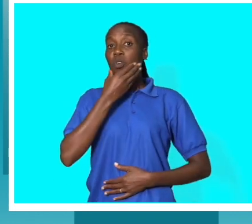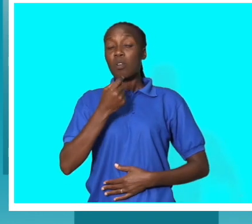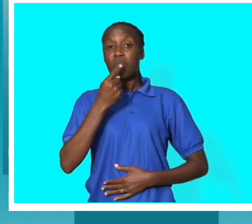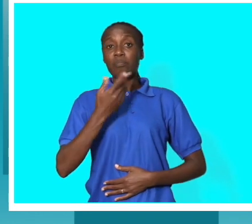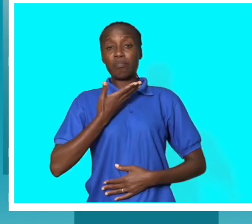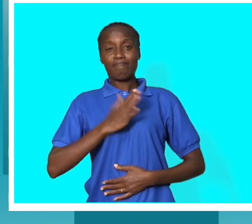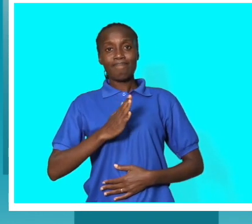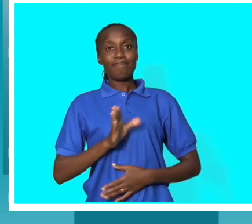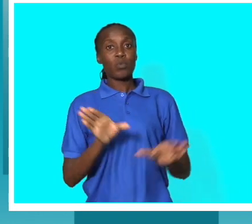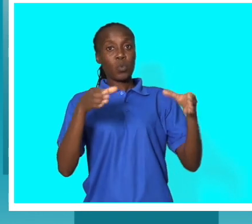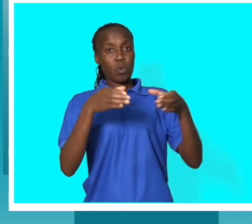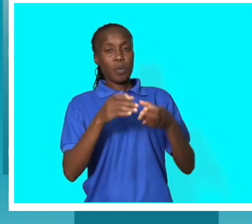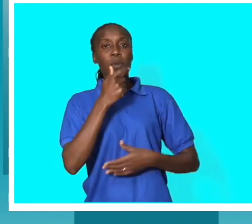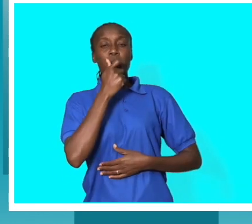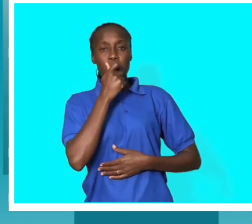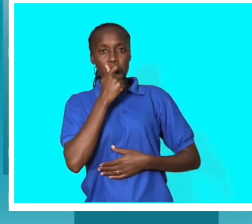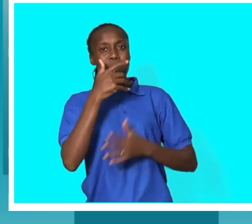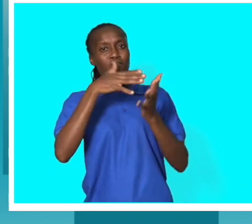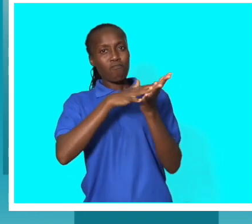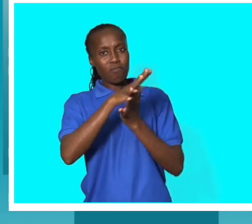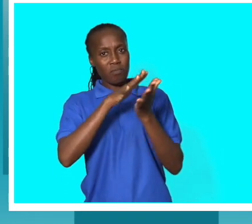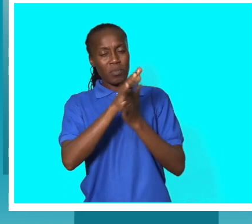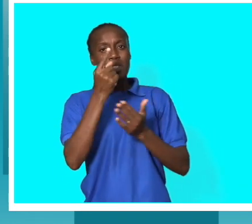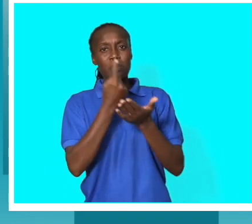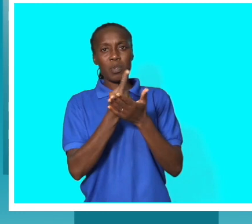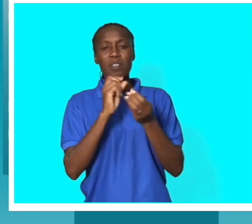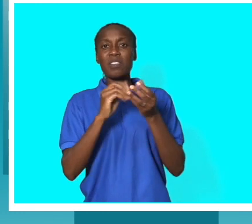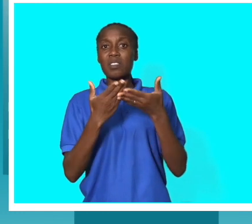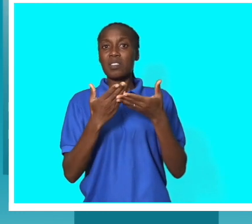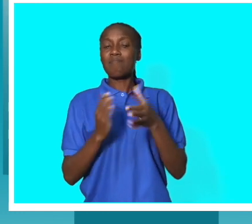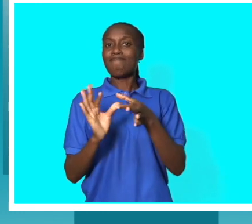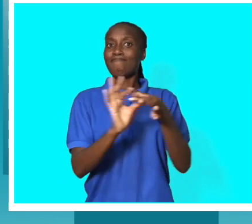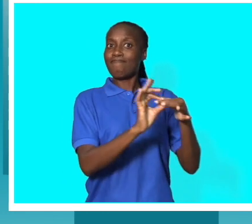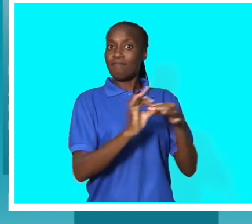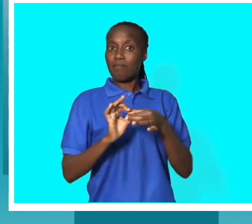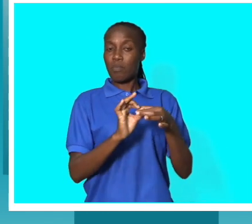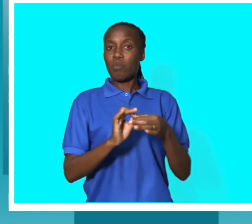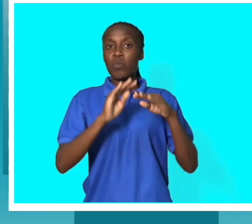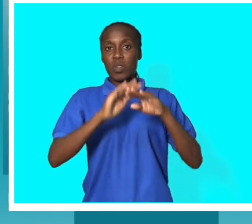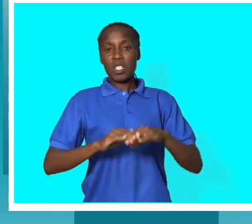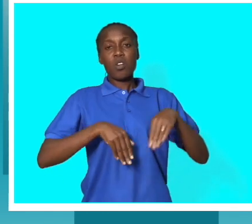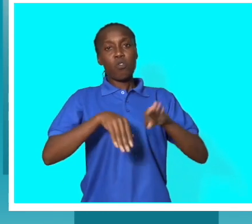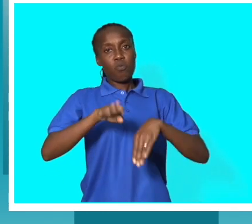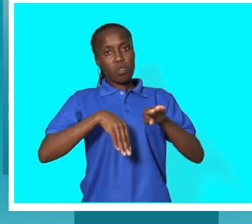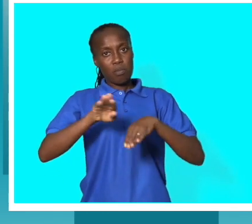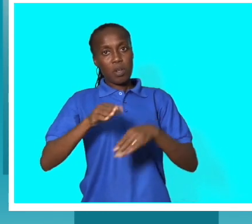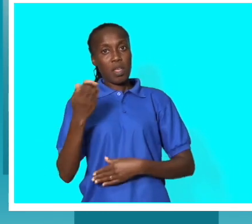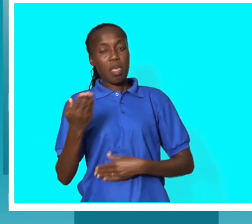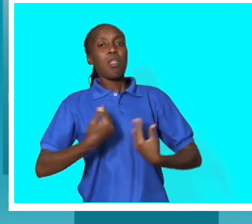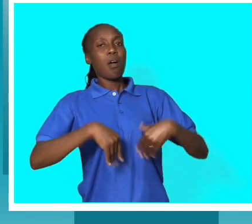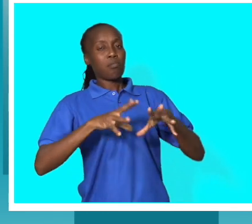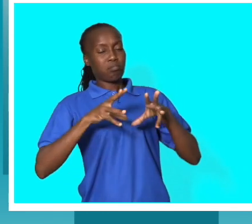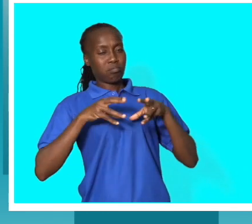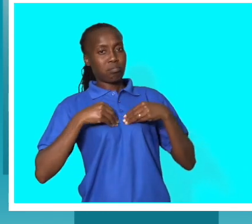nomeados a ser imparciais quando estiver a dirigir jogos. Ele acredita que só desta